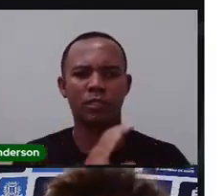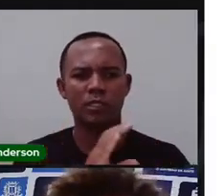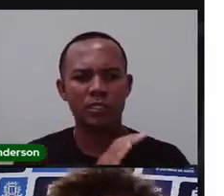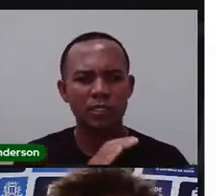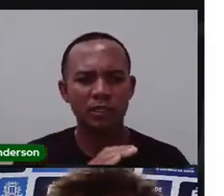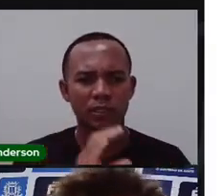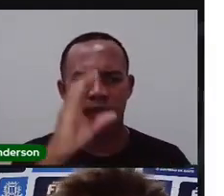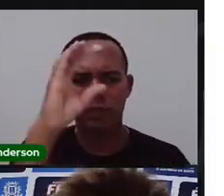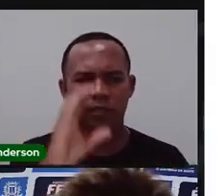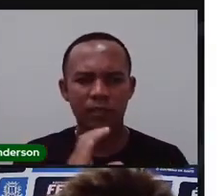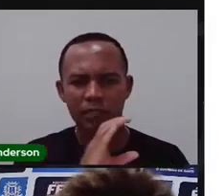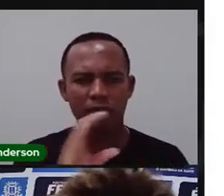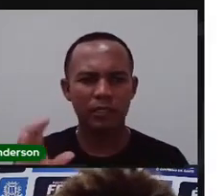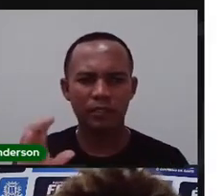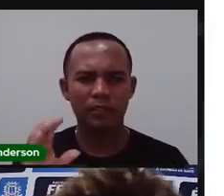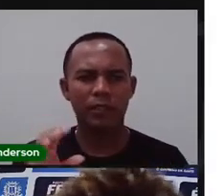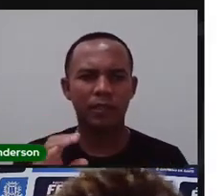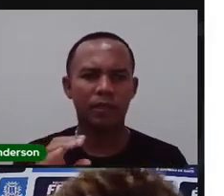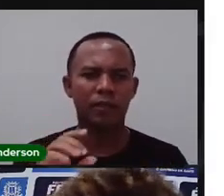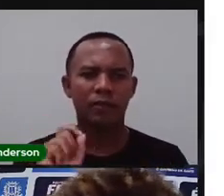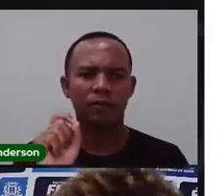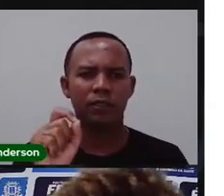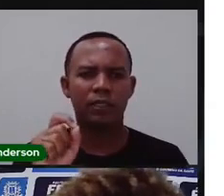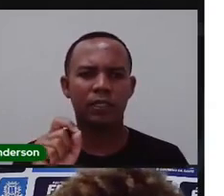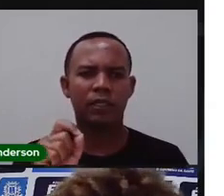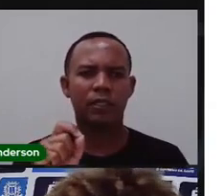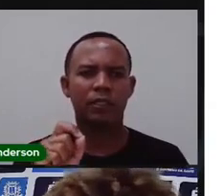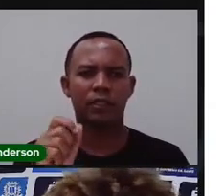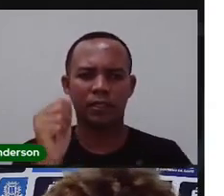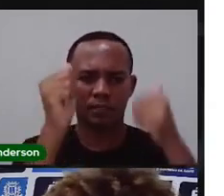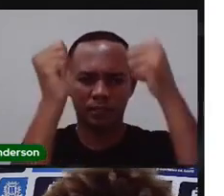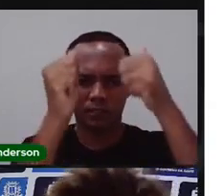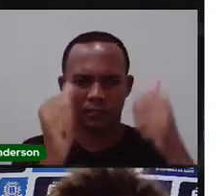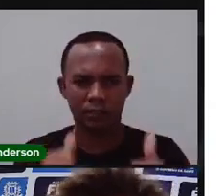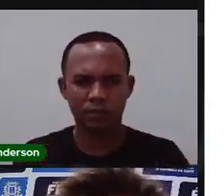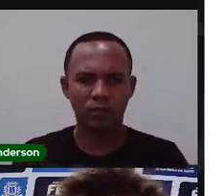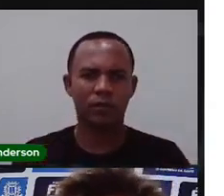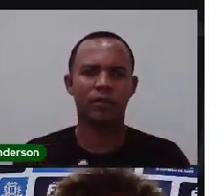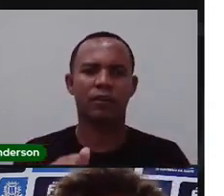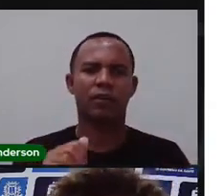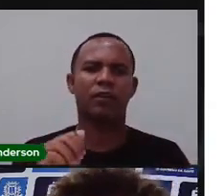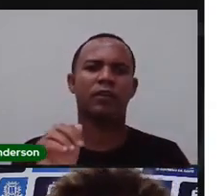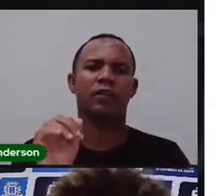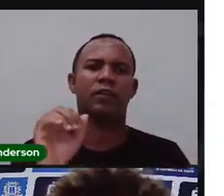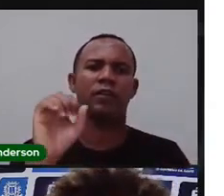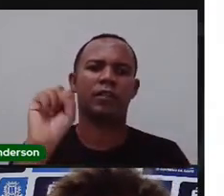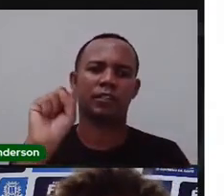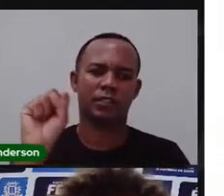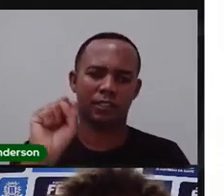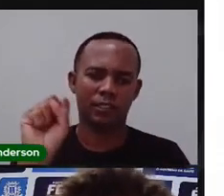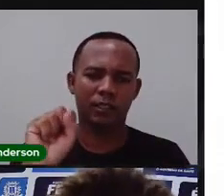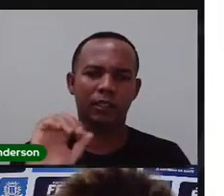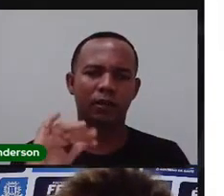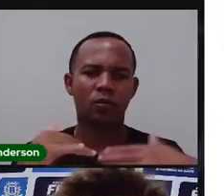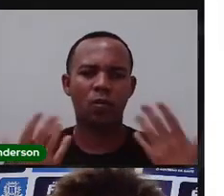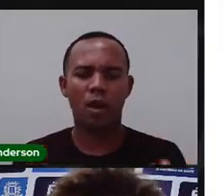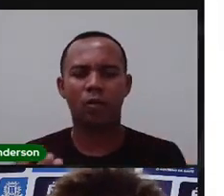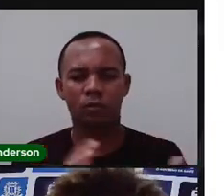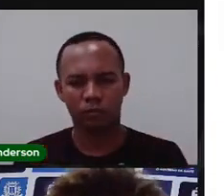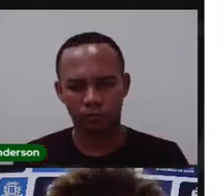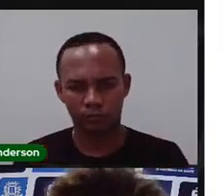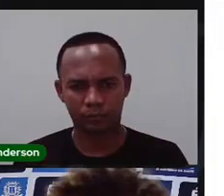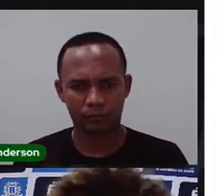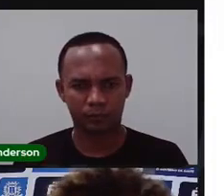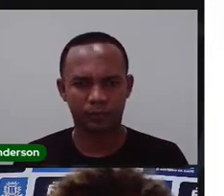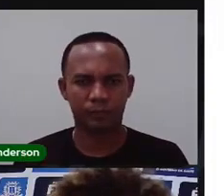aqui no chat, que vocês adoram conversar aqui embaixo no chat com a Pró. Mandar, pedir beijo. Vou começar a mandar beijo.